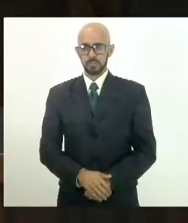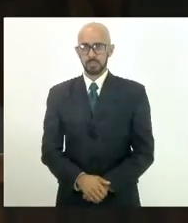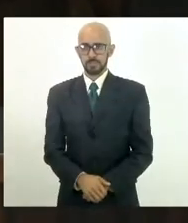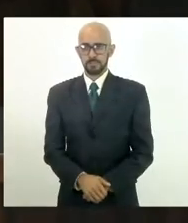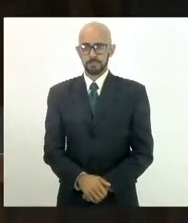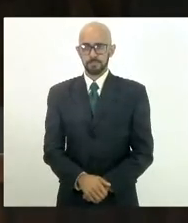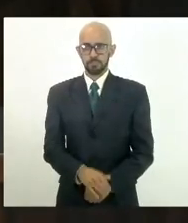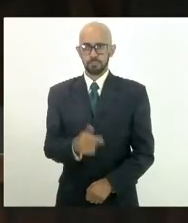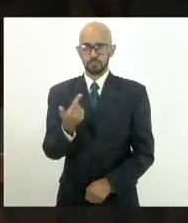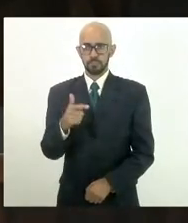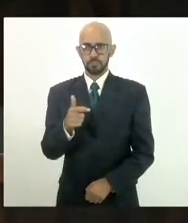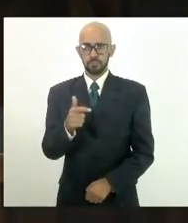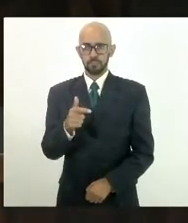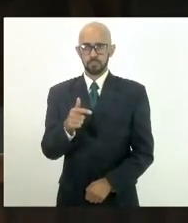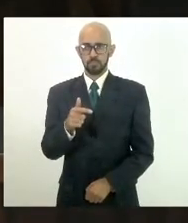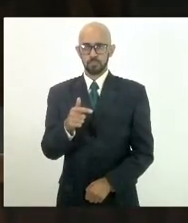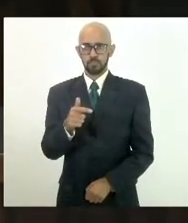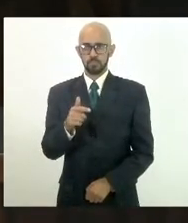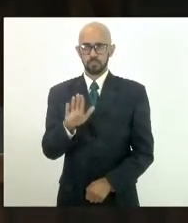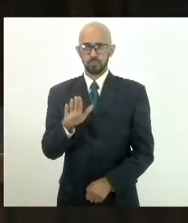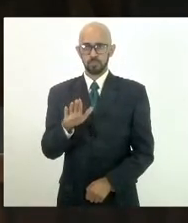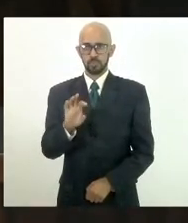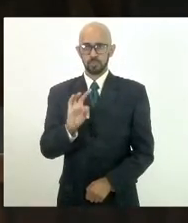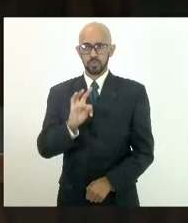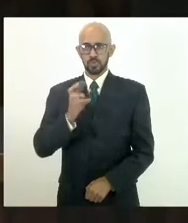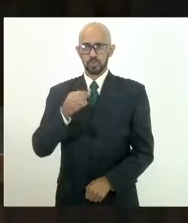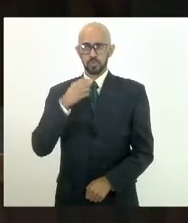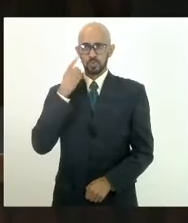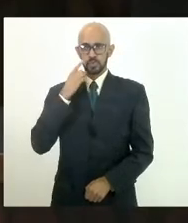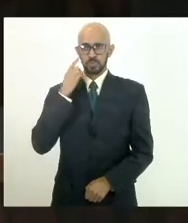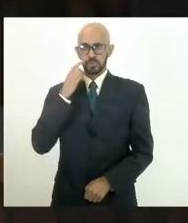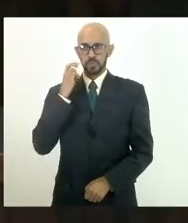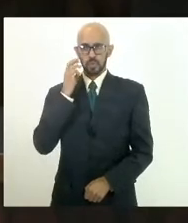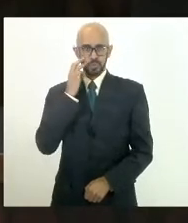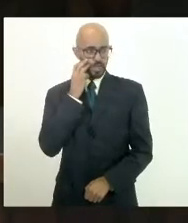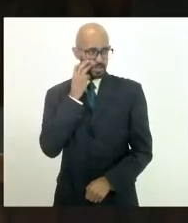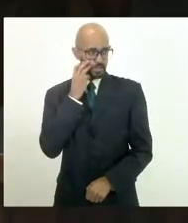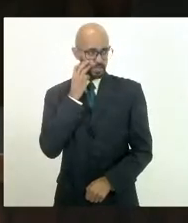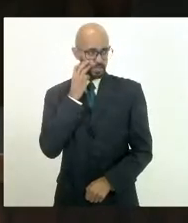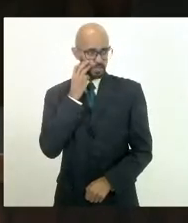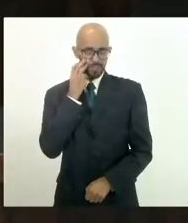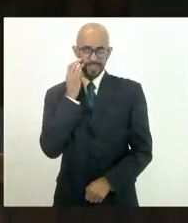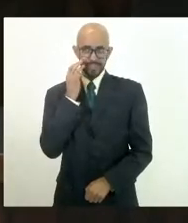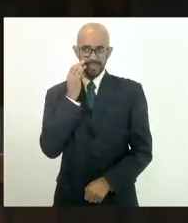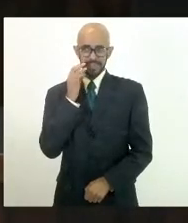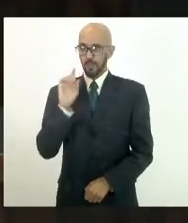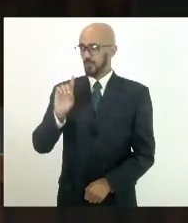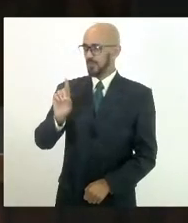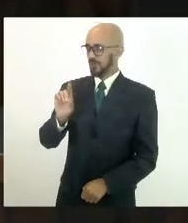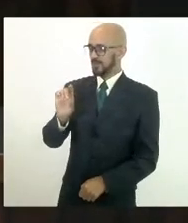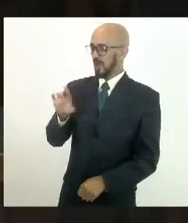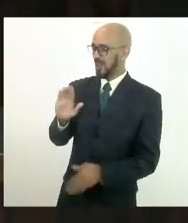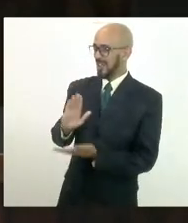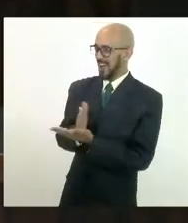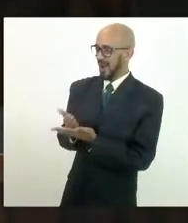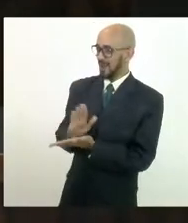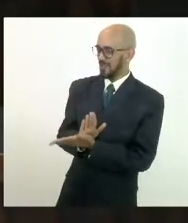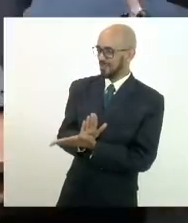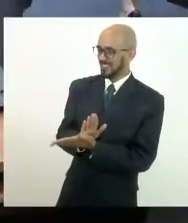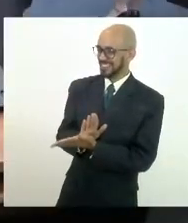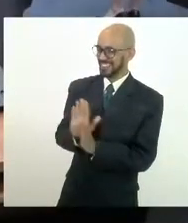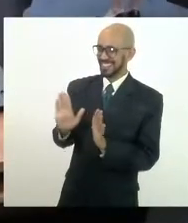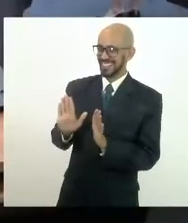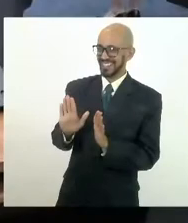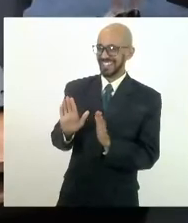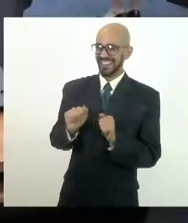nada mais a tratar na primeira sessão. Todos do deputado Valdeck, Sr. Presidente? Algumas. Uma parte. Mantendo o padrão. Sempre para